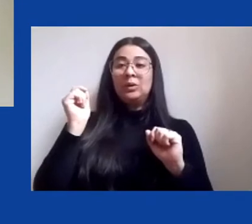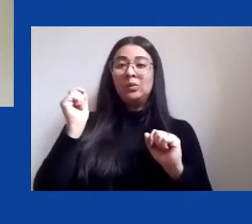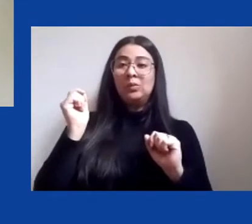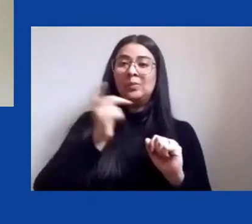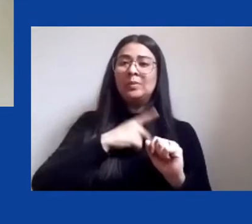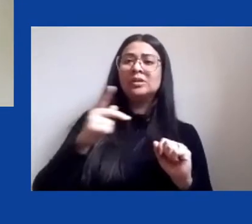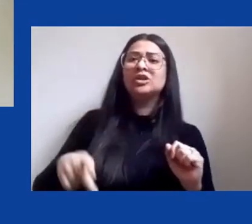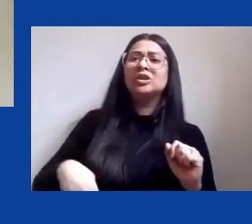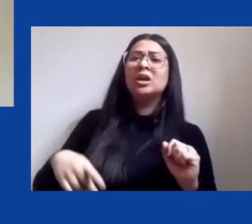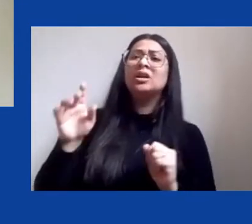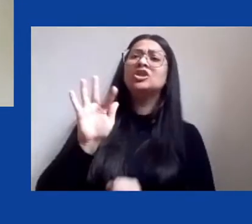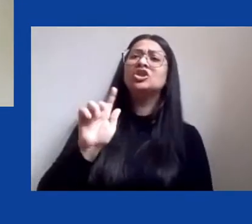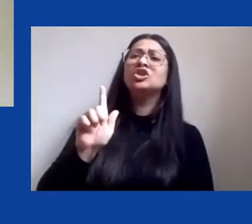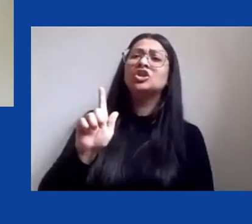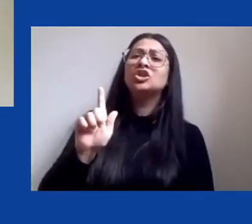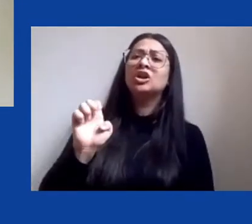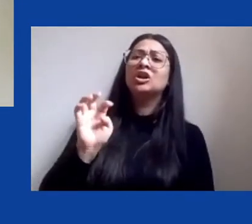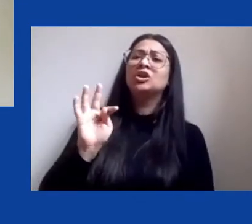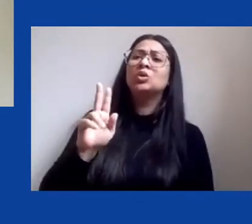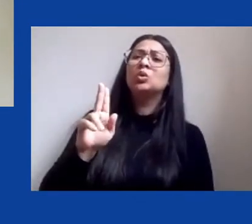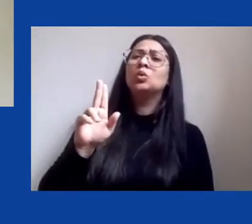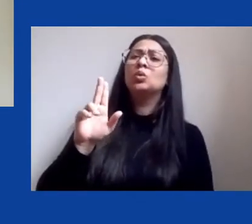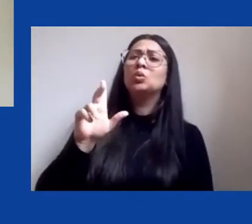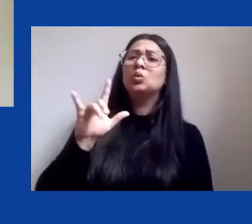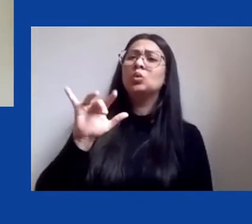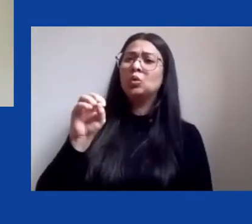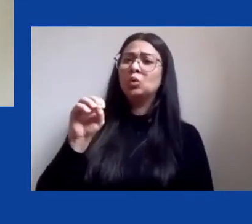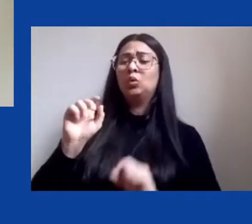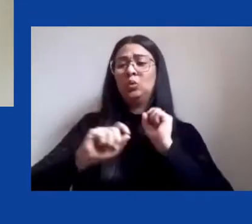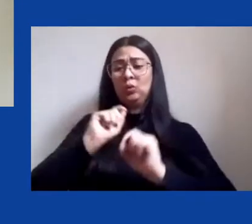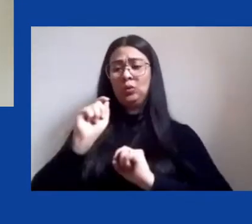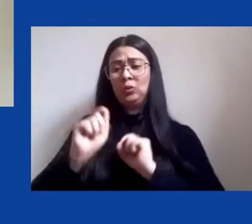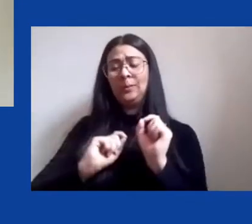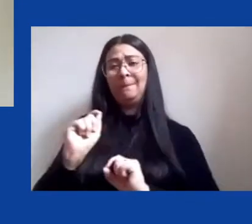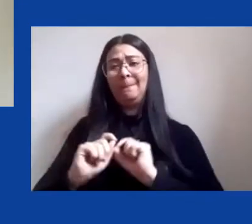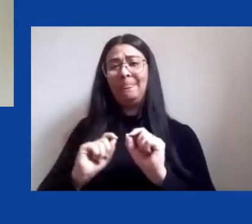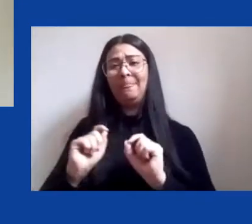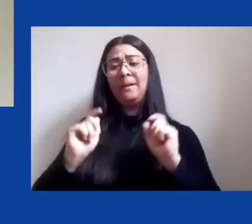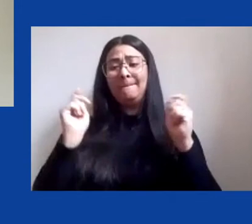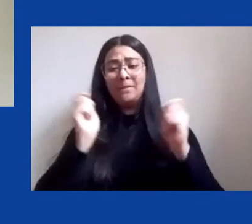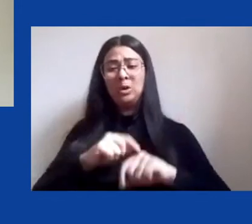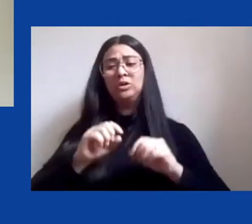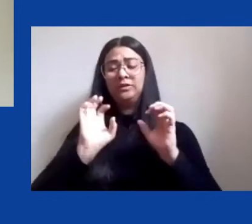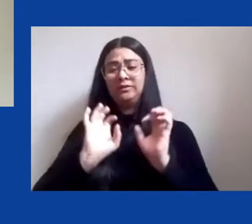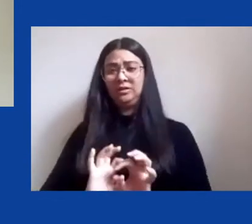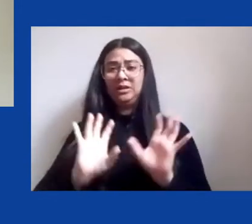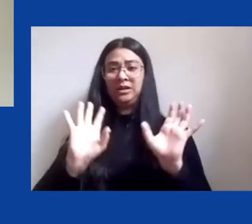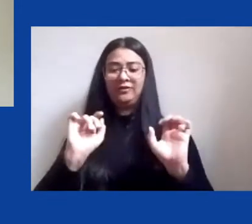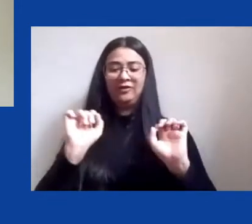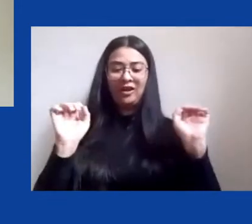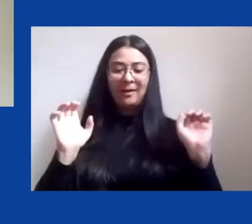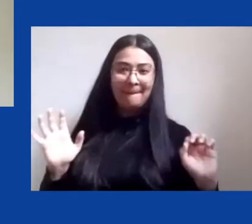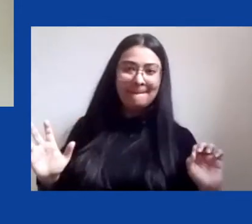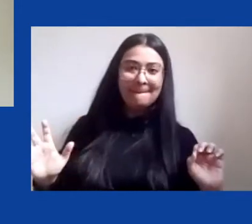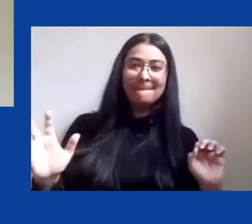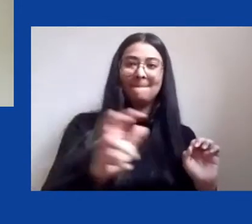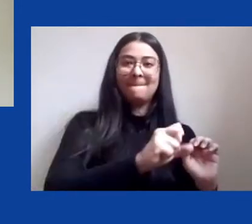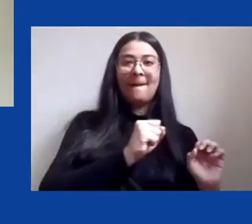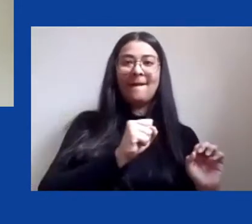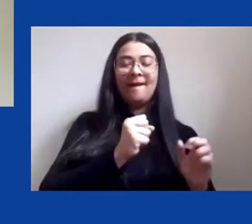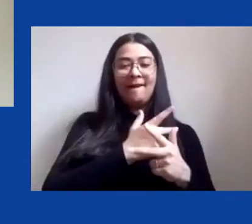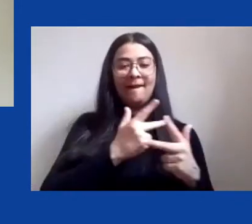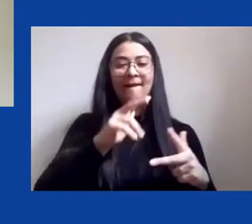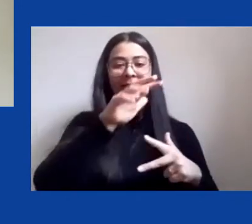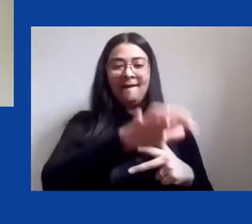cegas e voluntaristas que permitiriam completar a apropriação do butim que os dispositivos coloniais